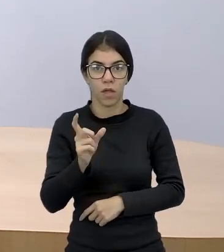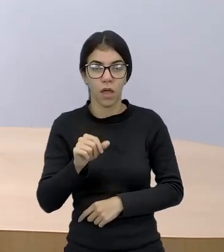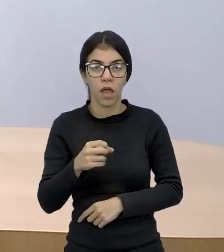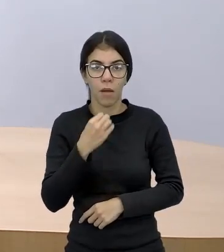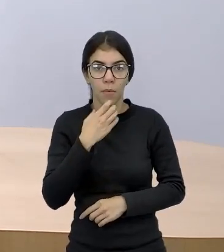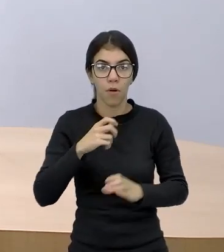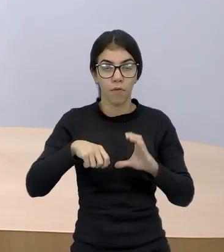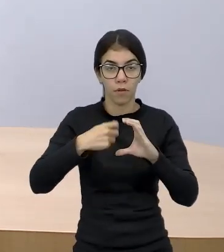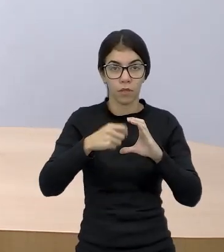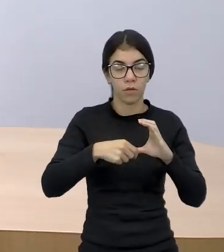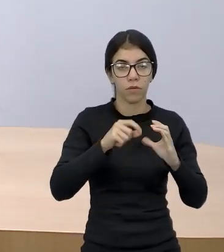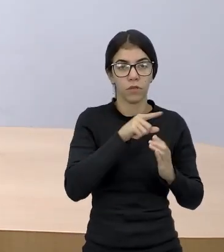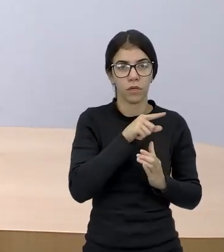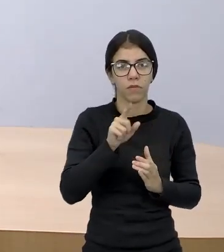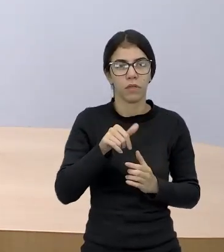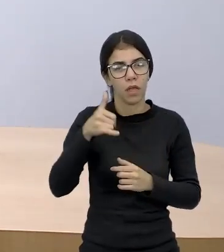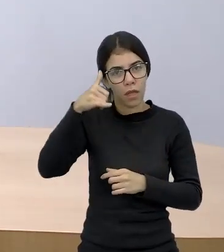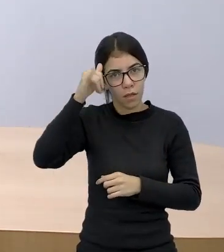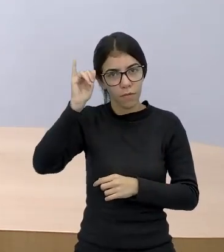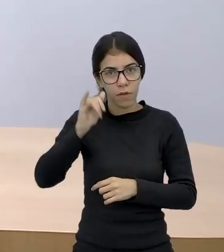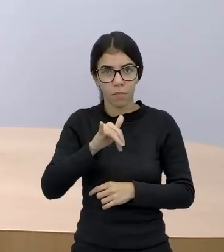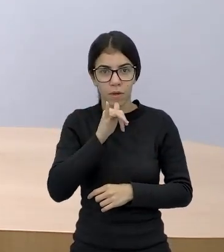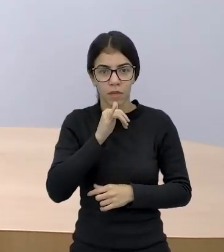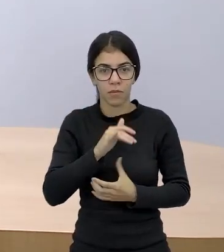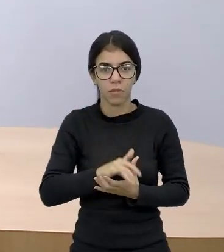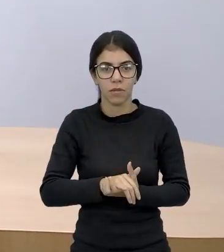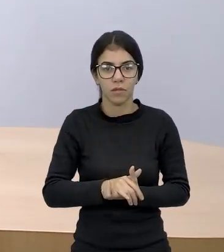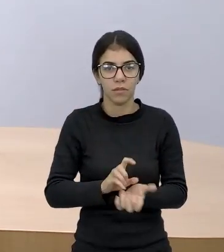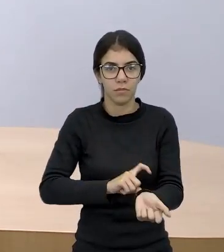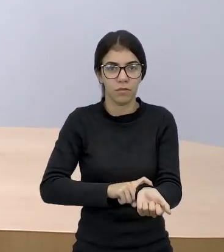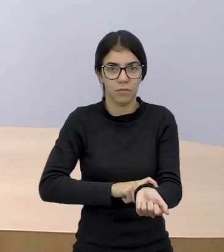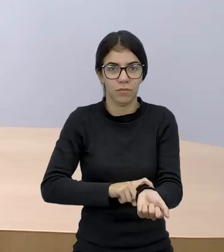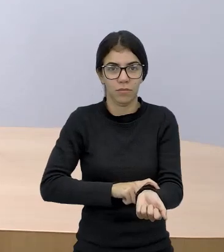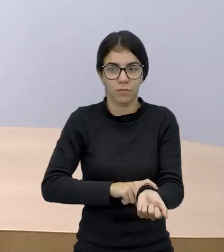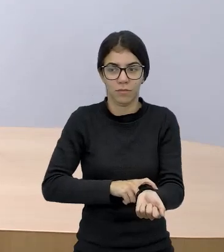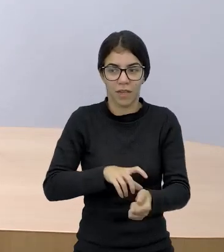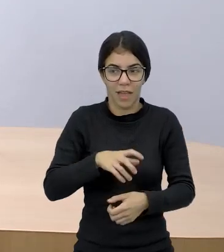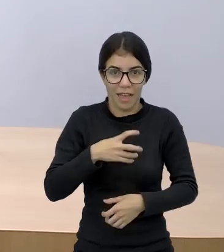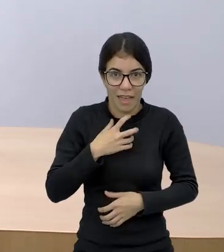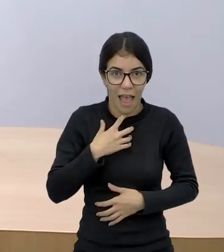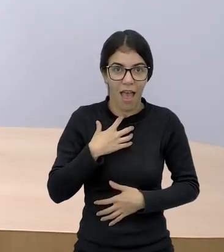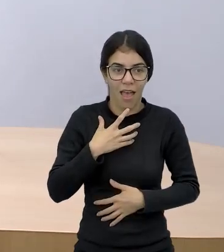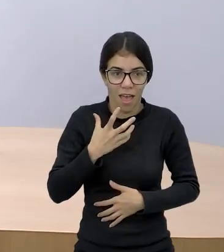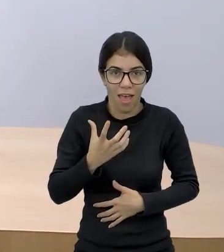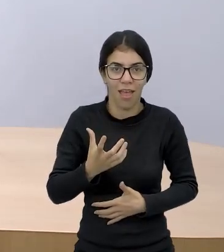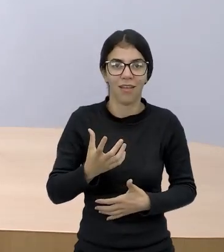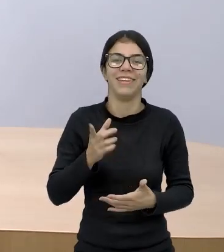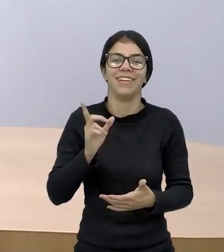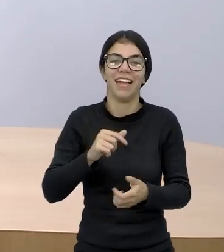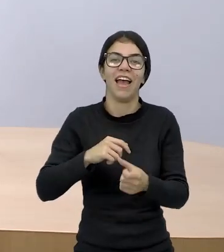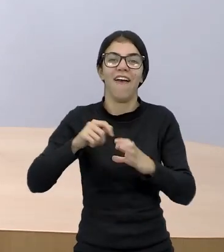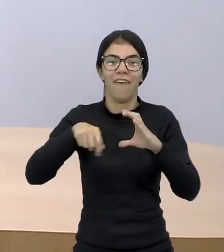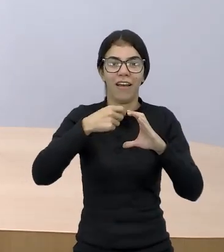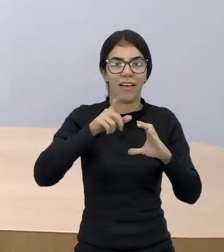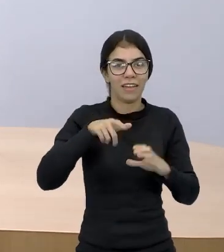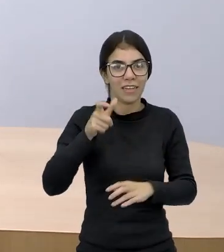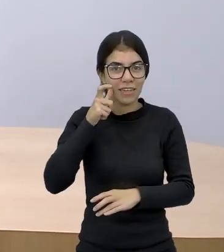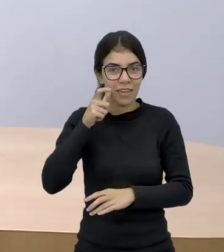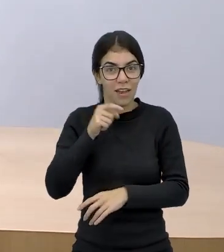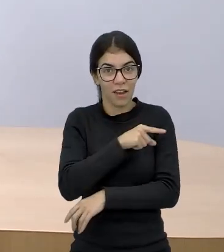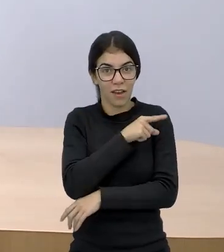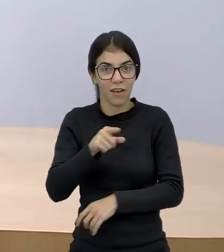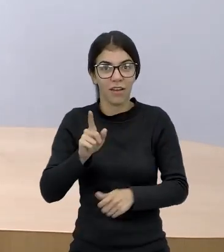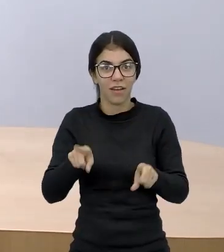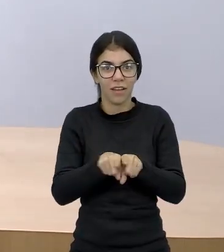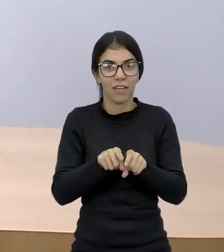um vídeo é que você evita de gaguejar na hora. Pode dar um nervoso em vocês aí na hora de apresentar. Então, o vídeo é bem interessante e você